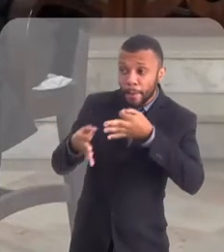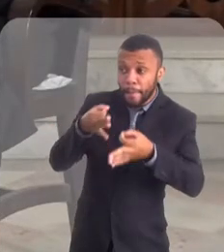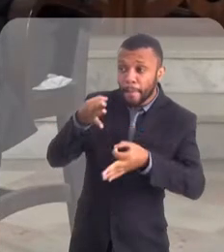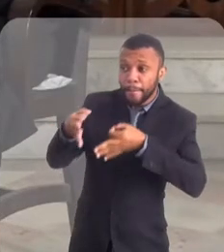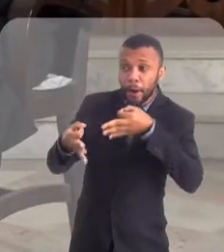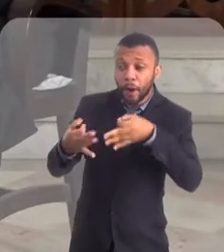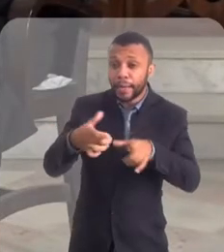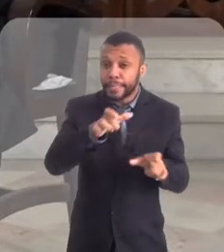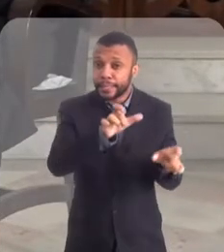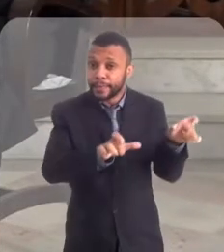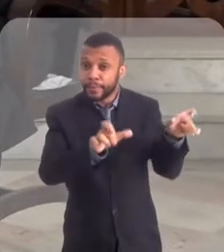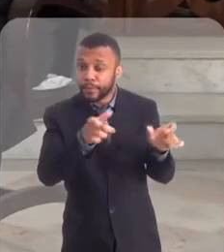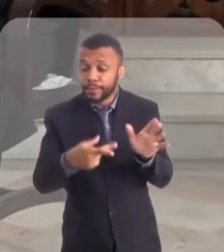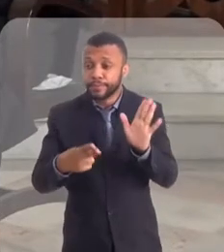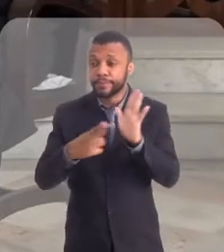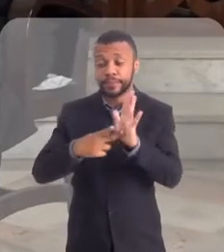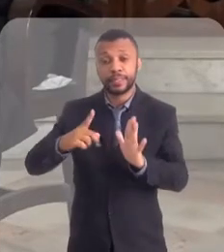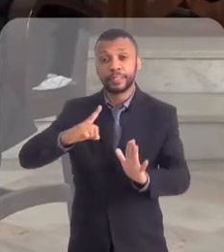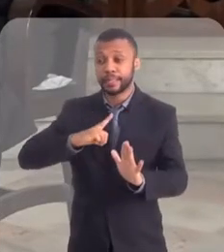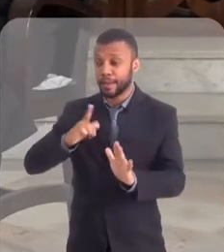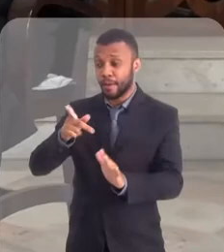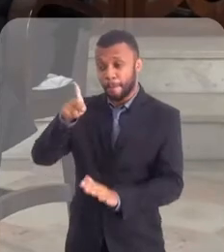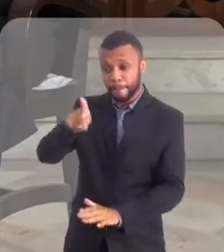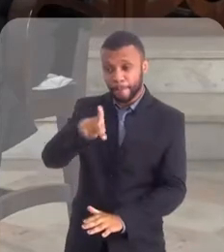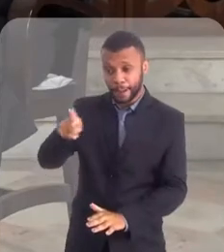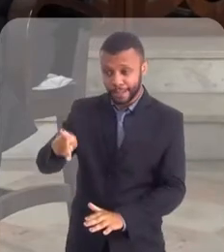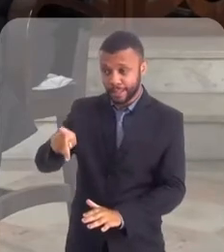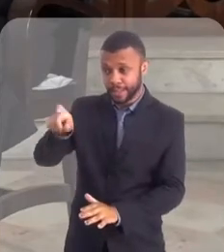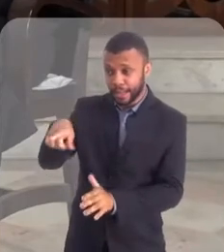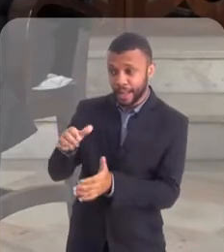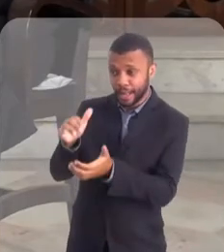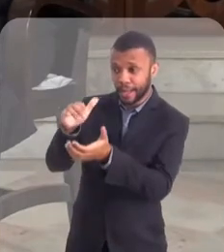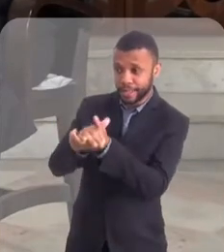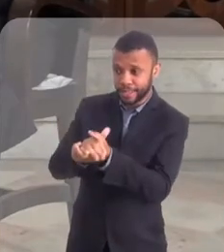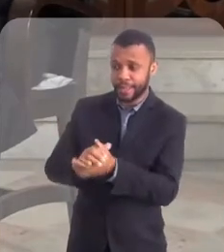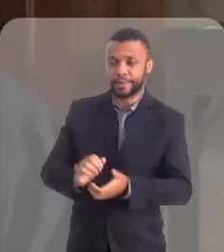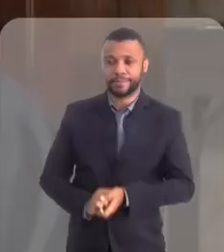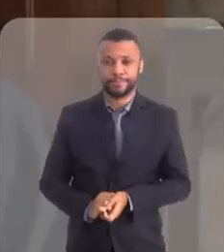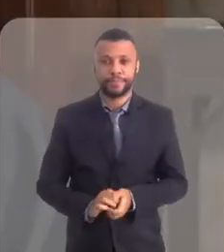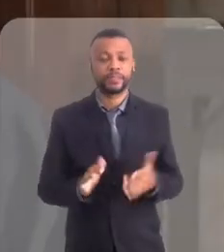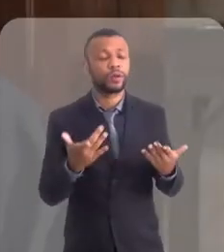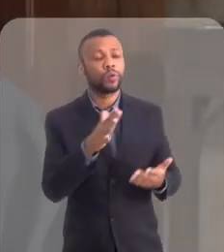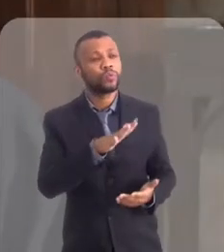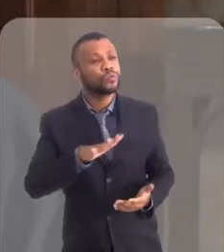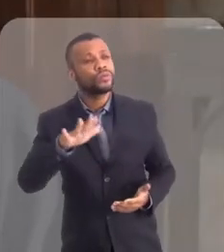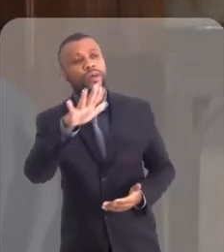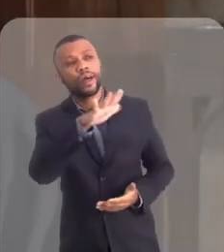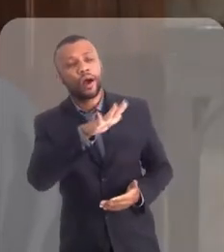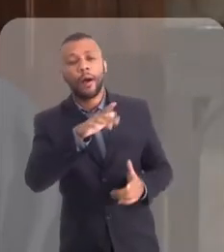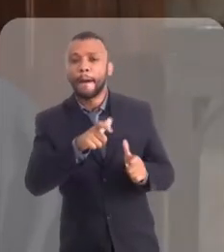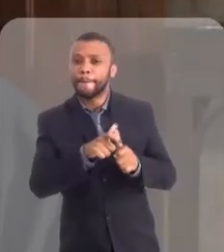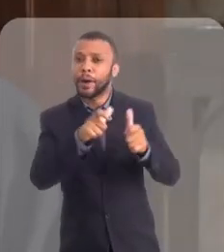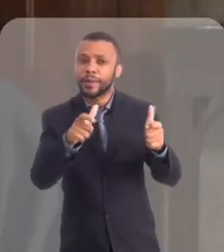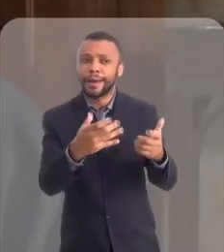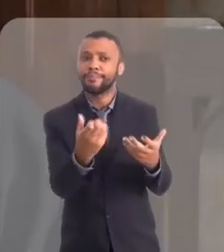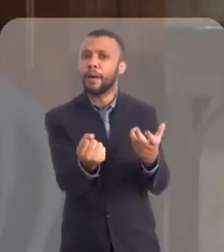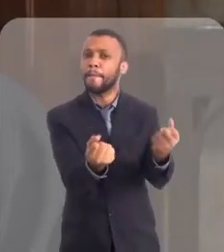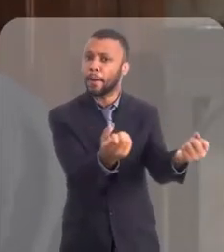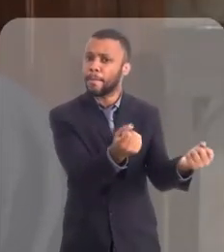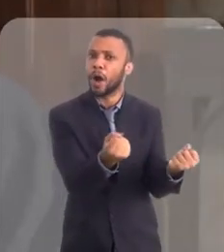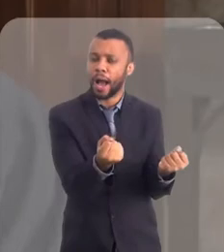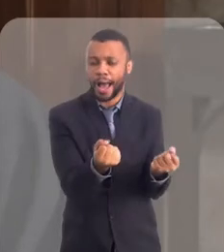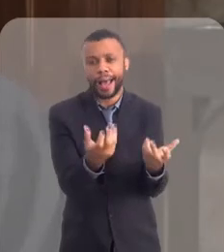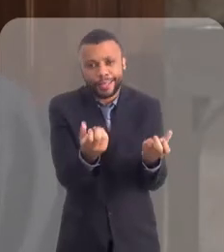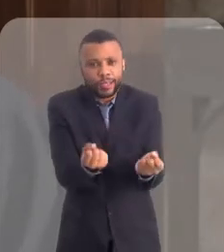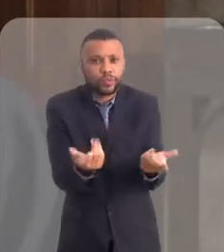devotos em ter um padre casado? Olha, Luzia, em geral, a reação foi muito positiva, porque você tem